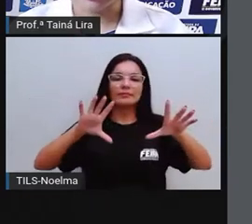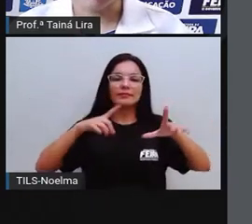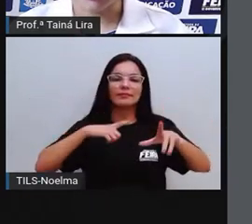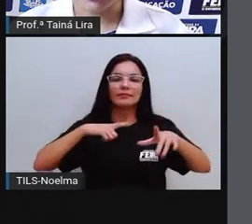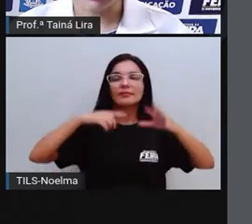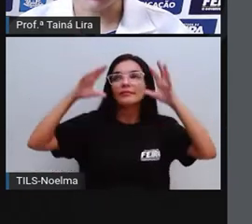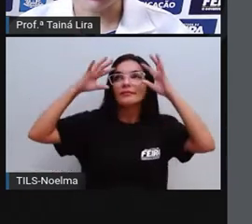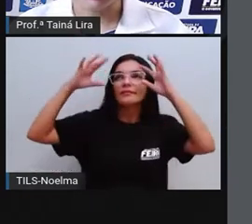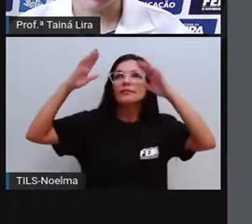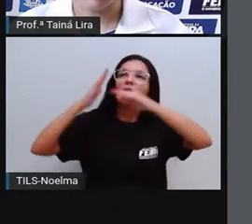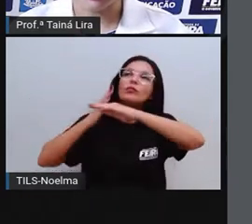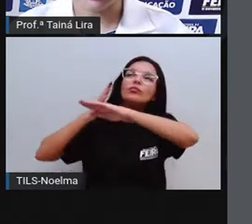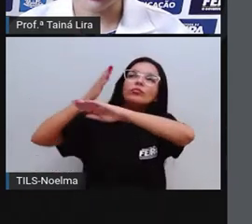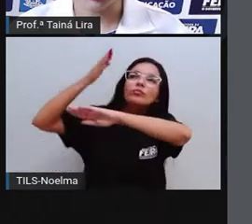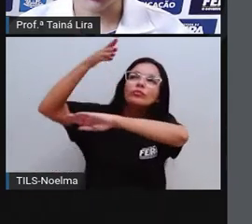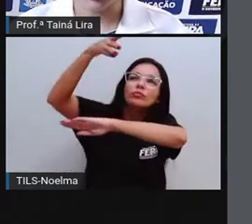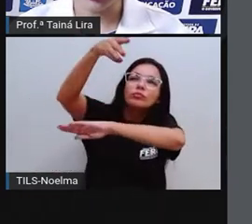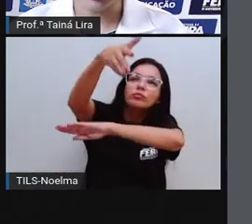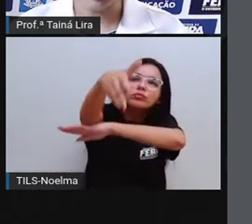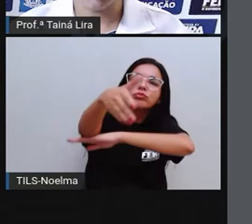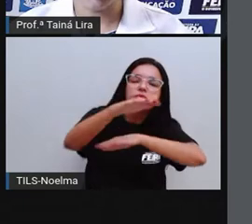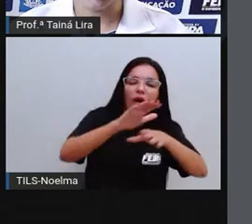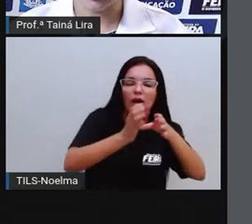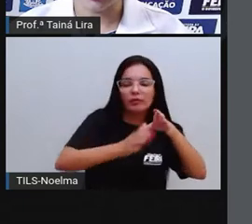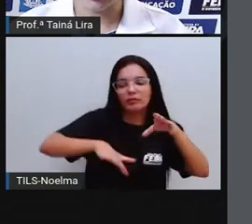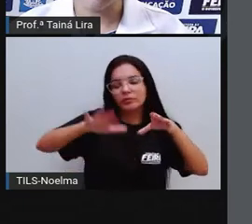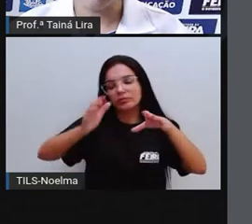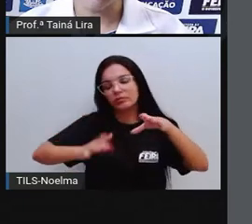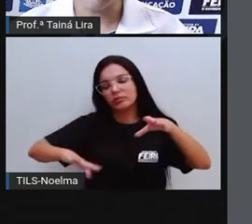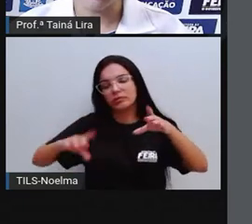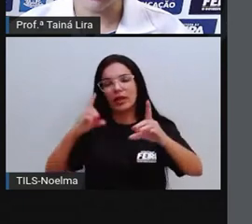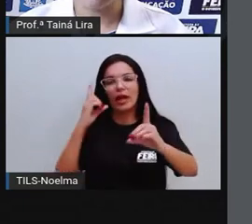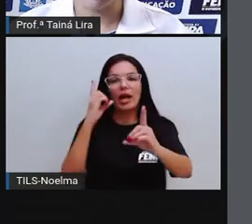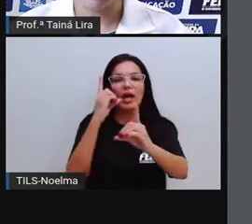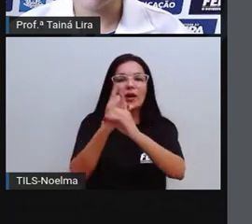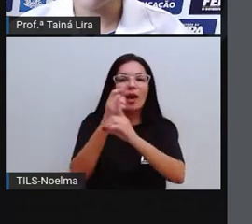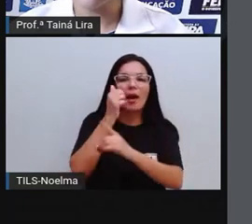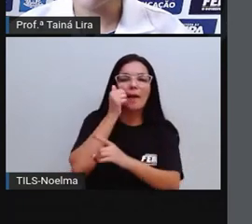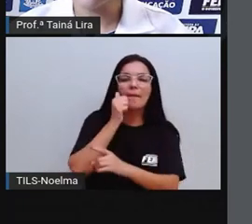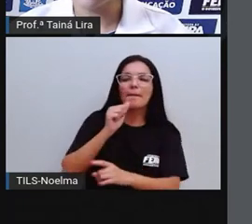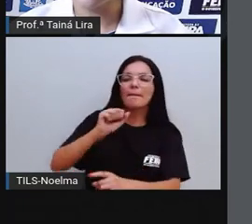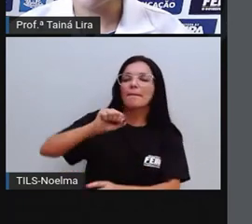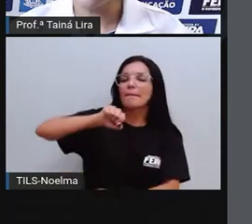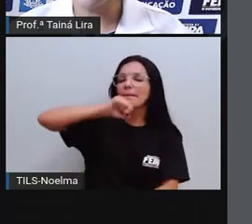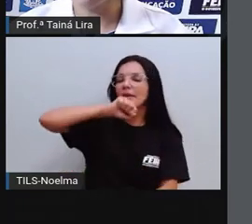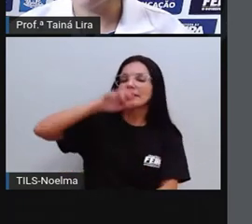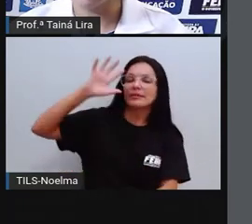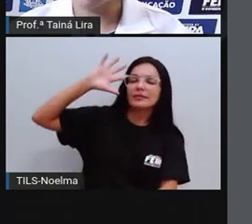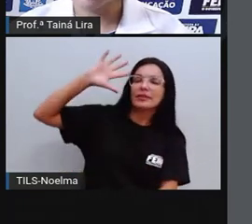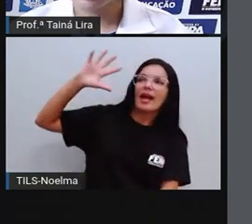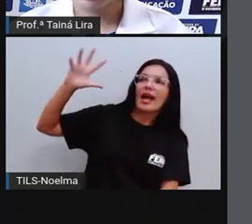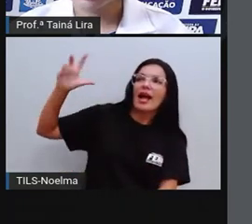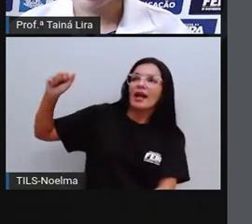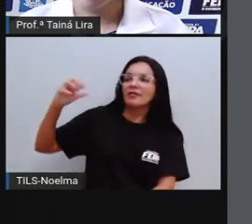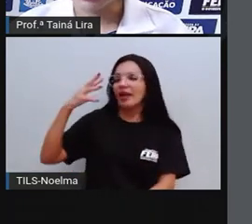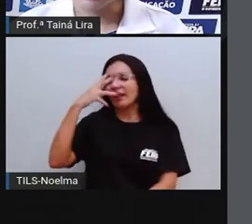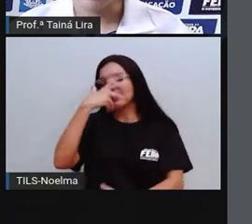atravessa o Oceano Atlântico e encontra a mãe África linda e livre.